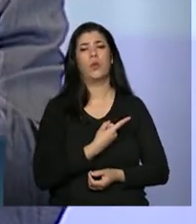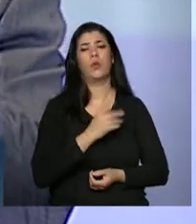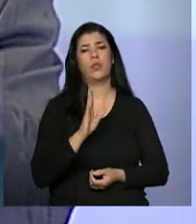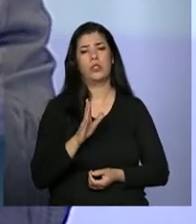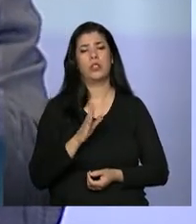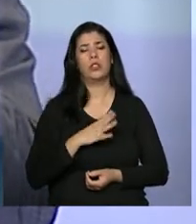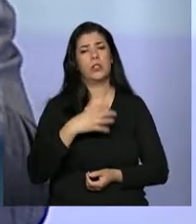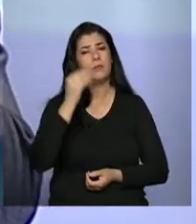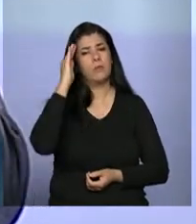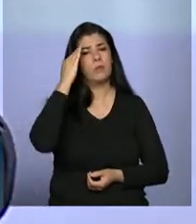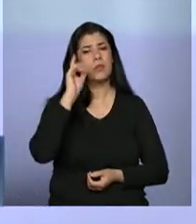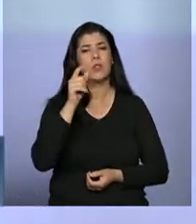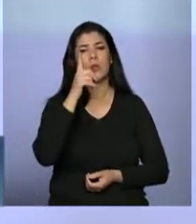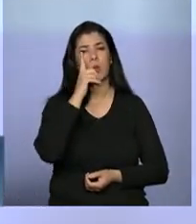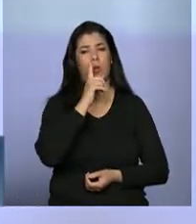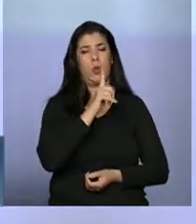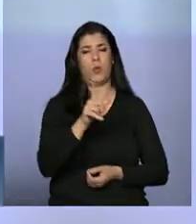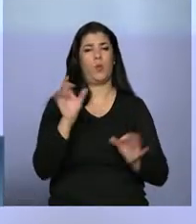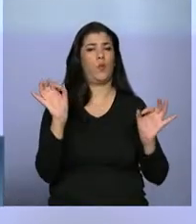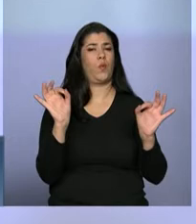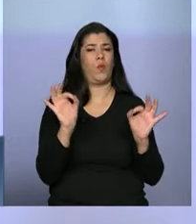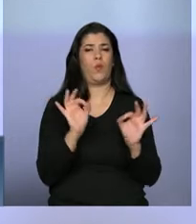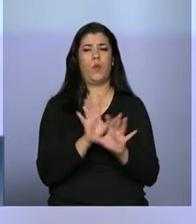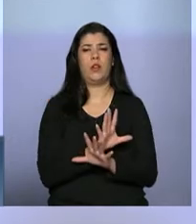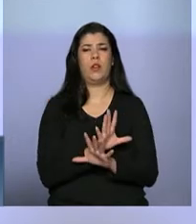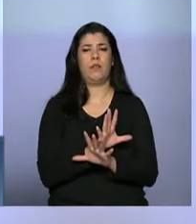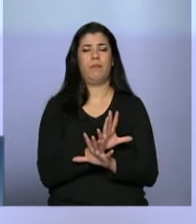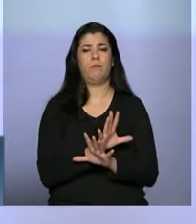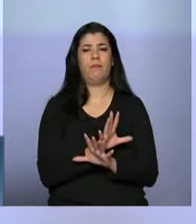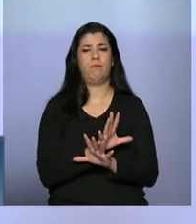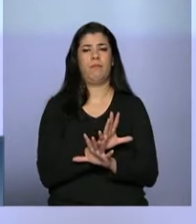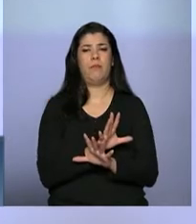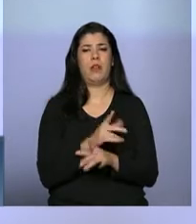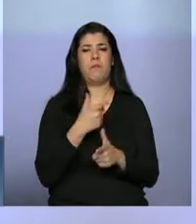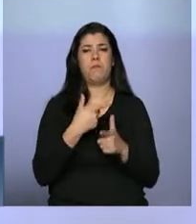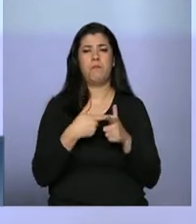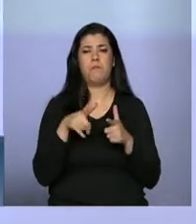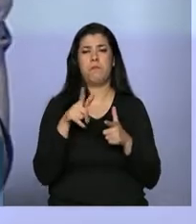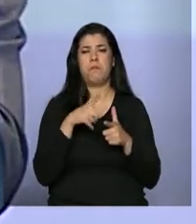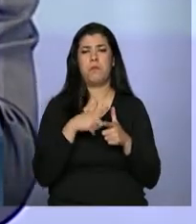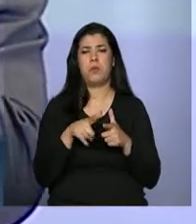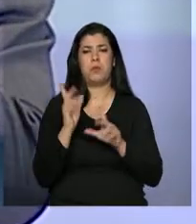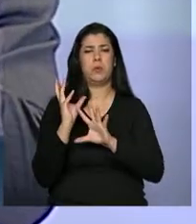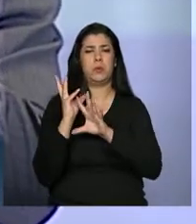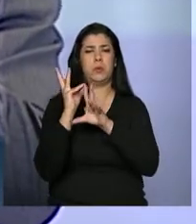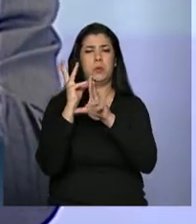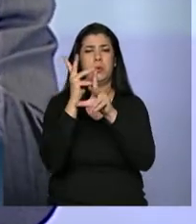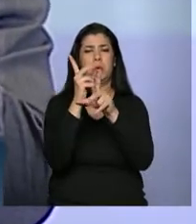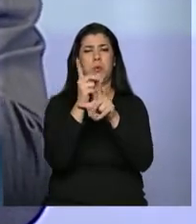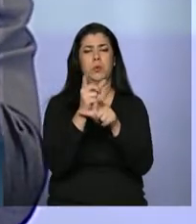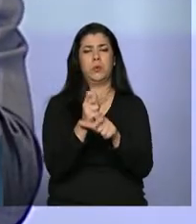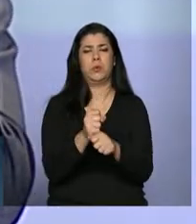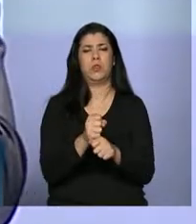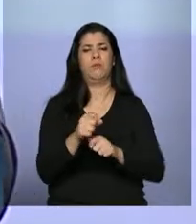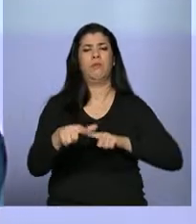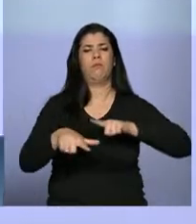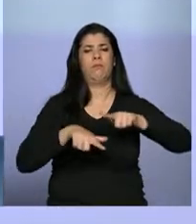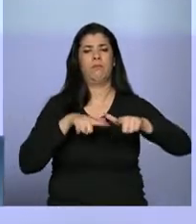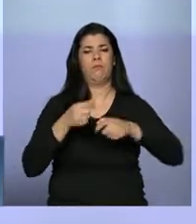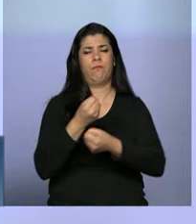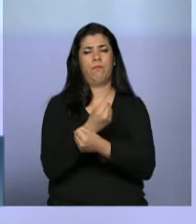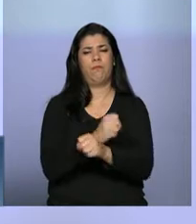que nós não vamos conseguir vencer chagas como é o trabalho escravo contemporâneo,